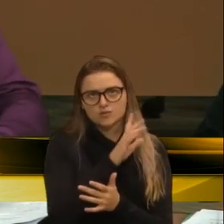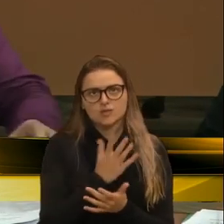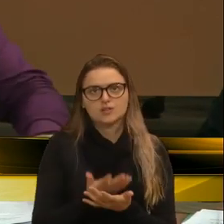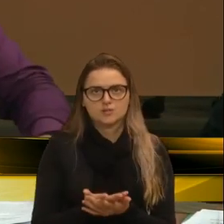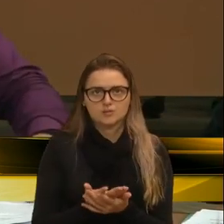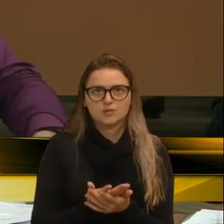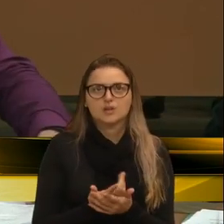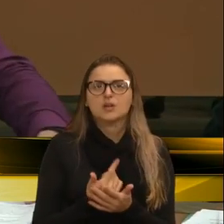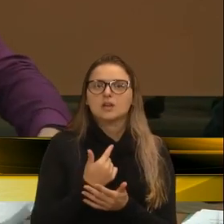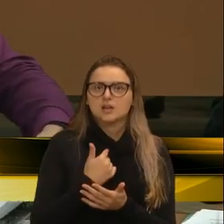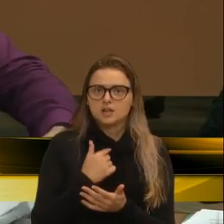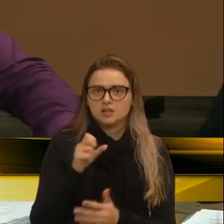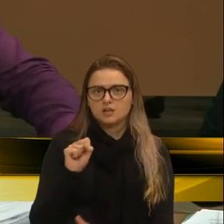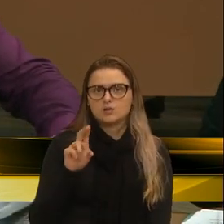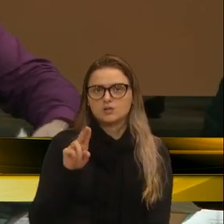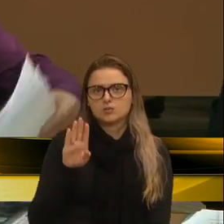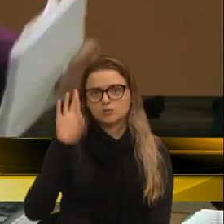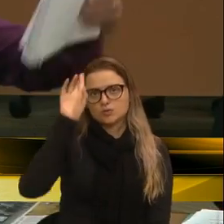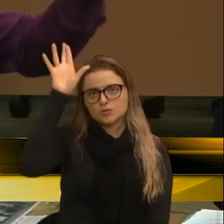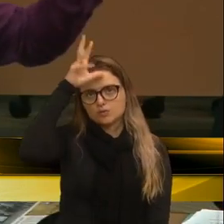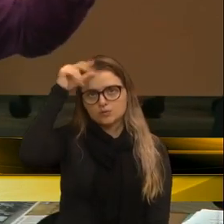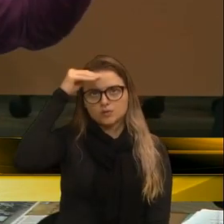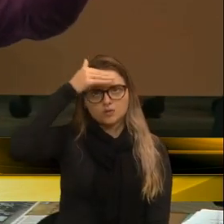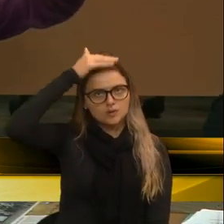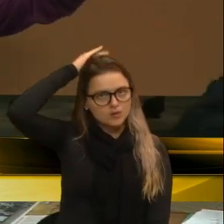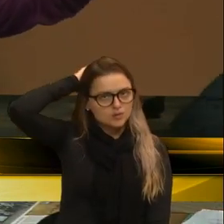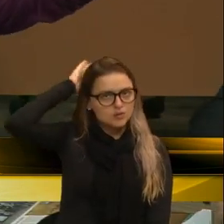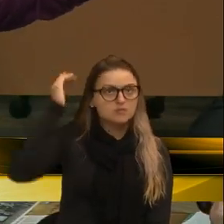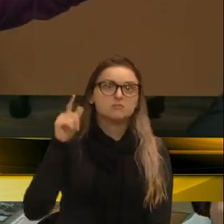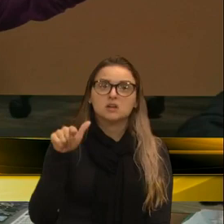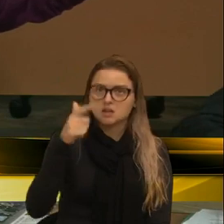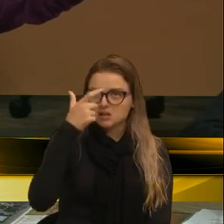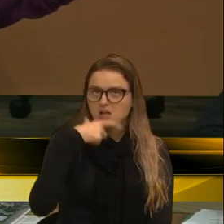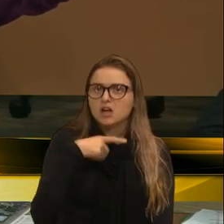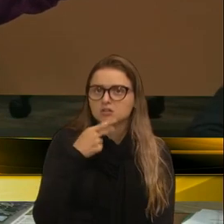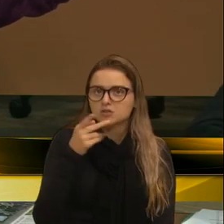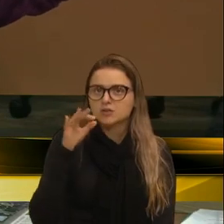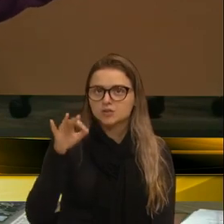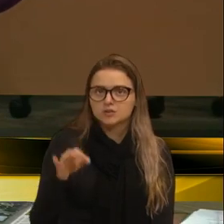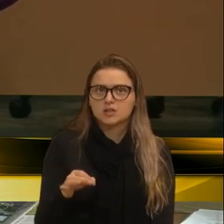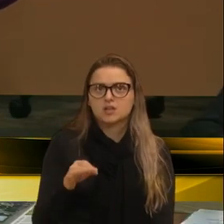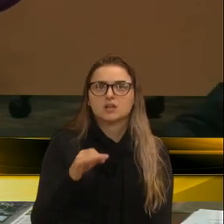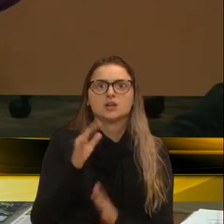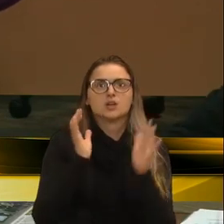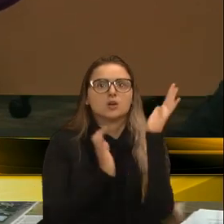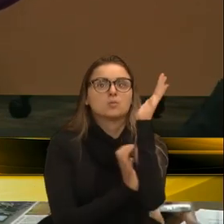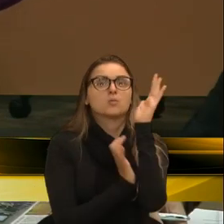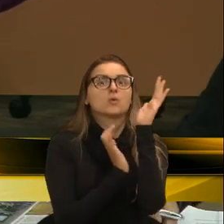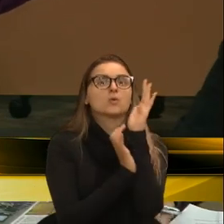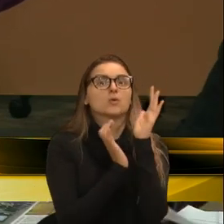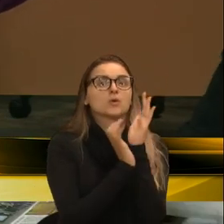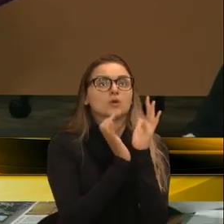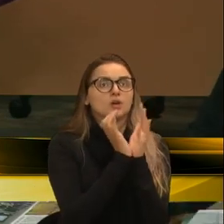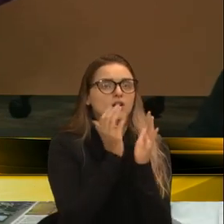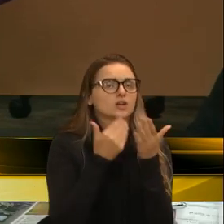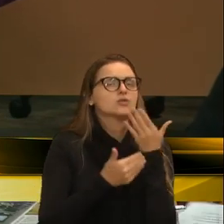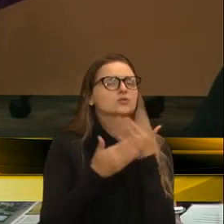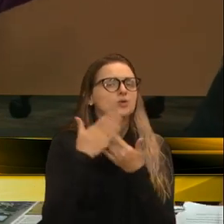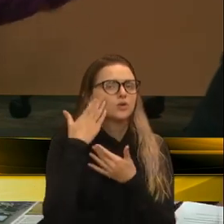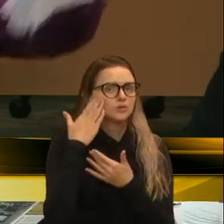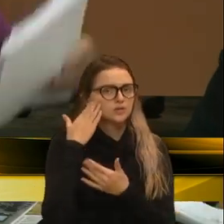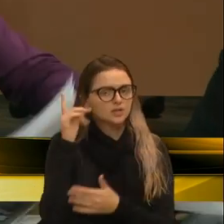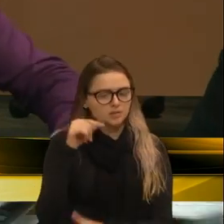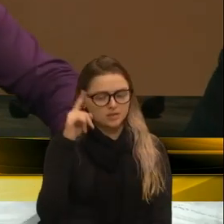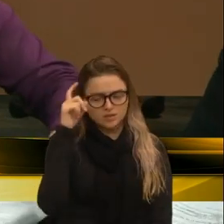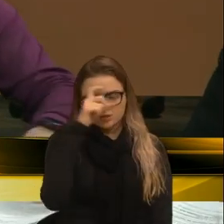Eu enquanto sou prefeito, enquanto nosso governo, eu acho que ele pontuou muito bem. Aqui, burocraticamente, todo mundo sabe que é